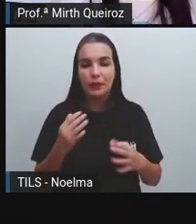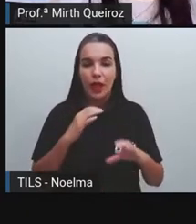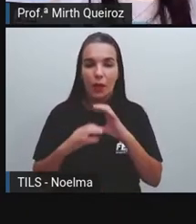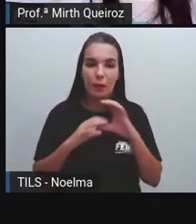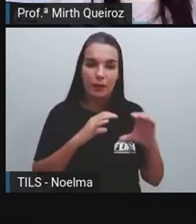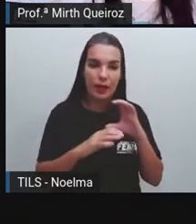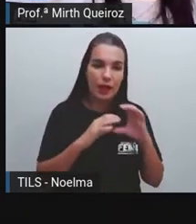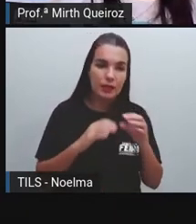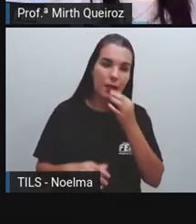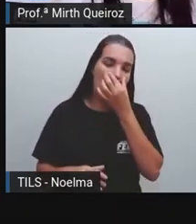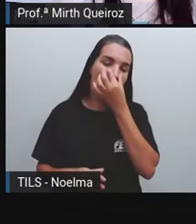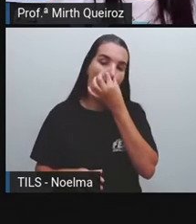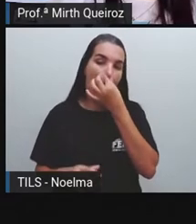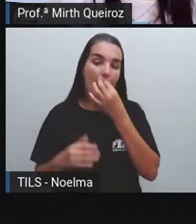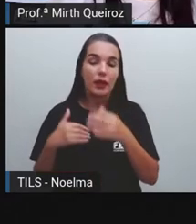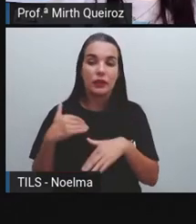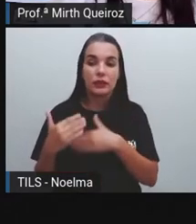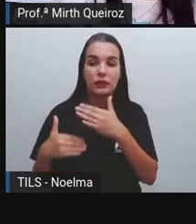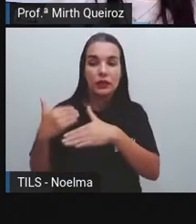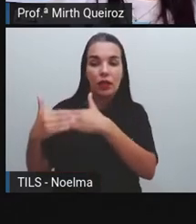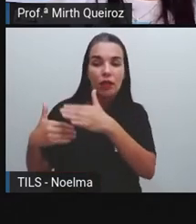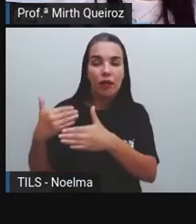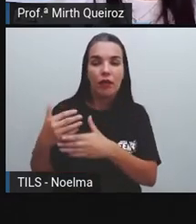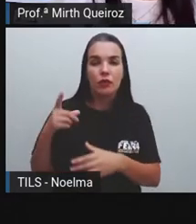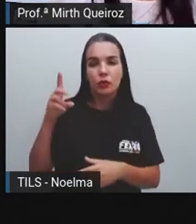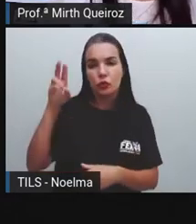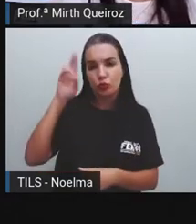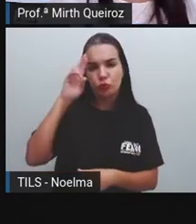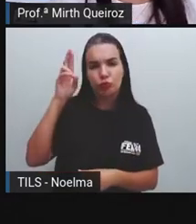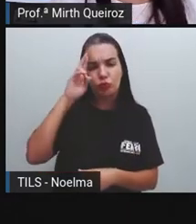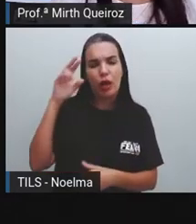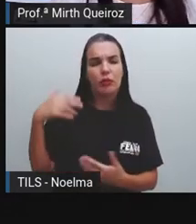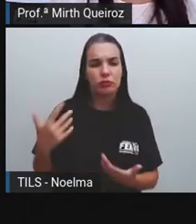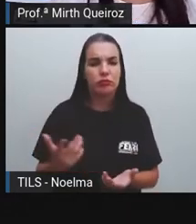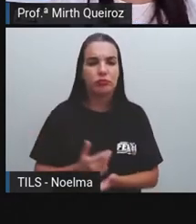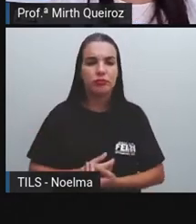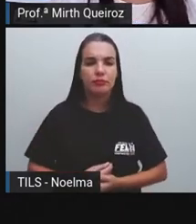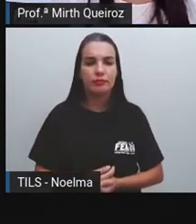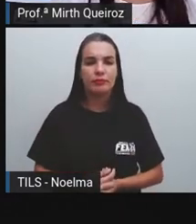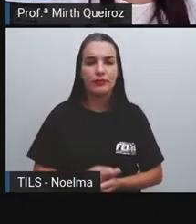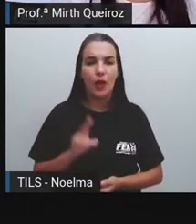Começou-se a ficar Mais rotineira A utilização Dessas redes